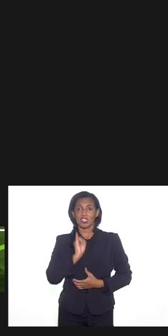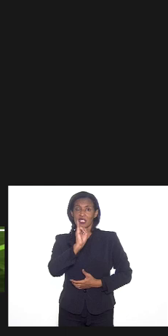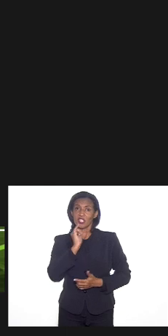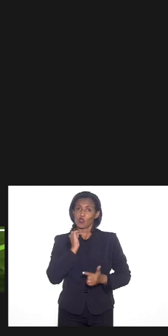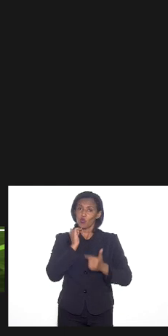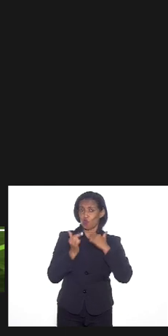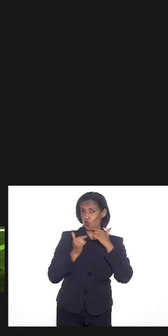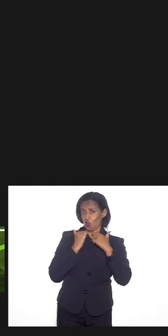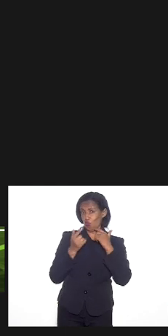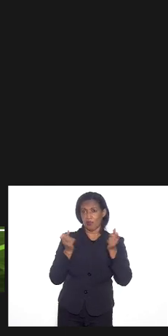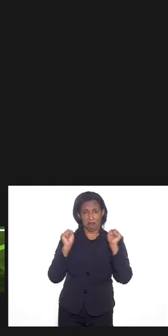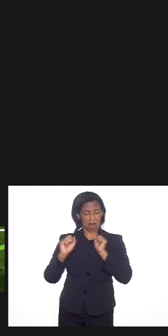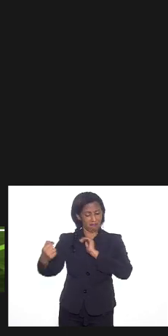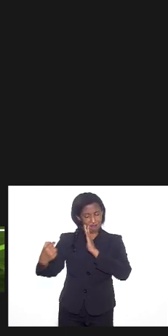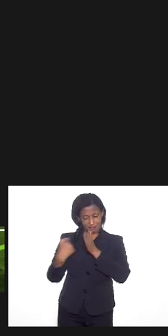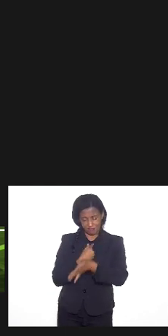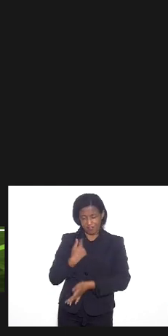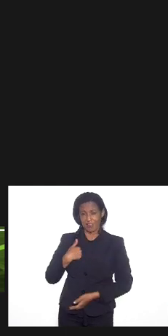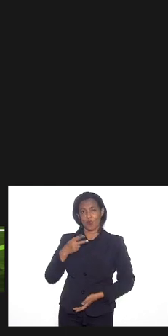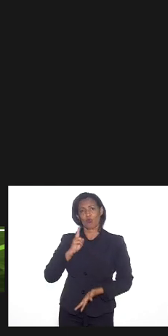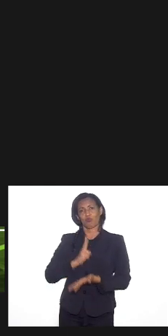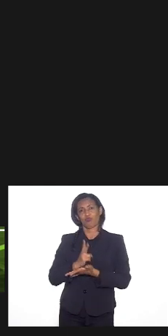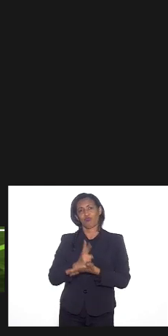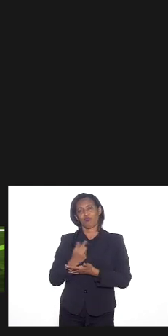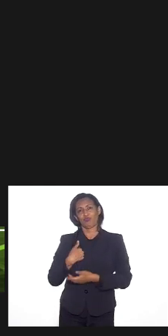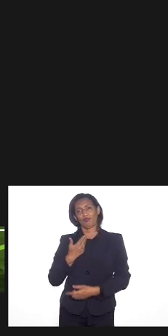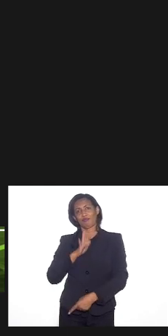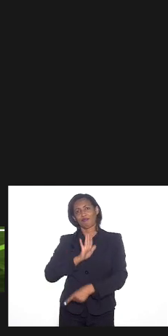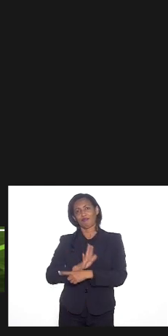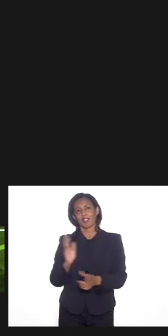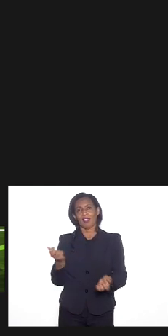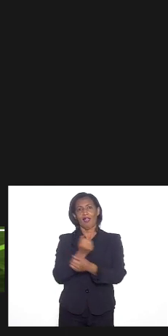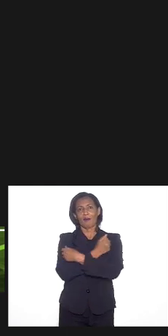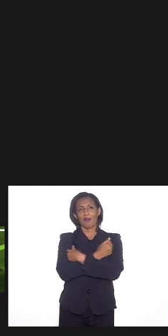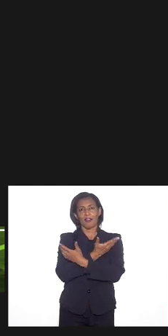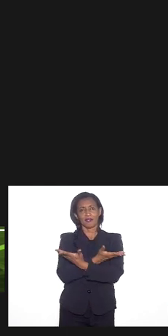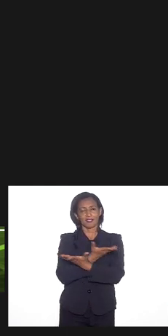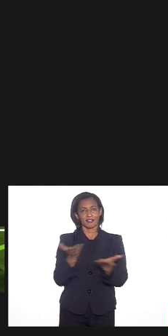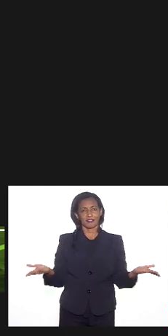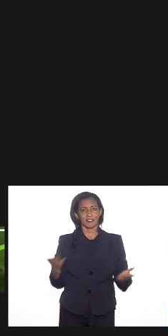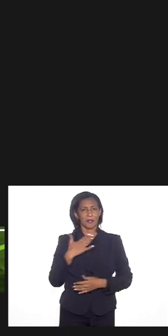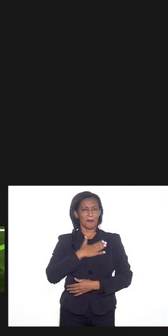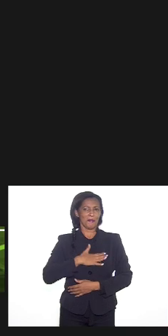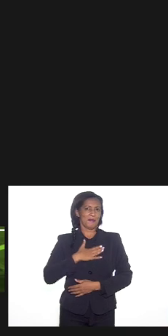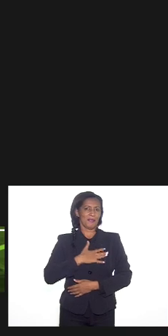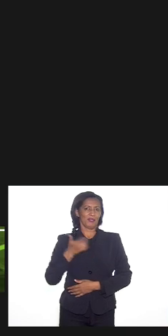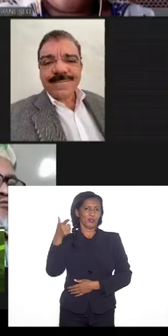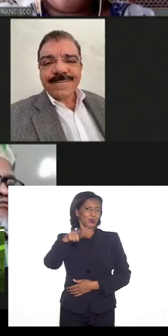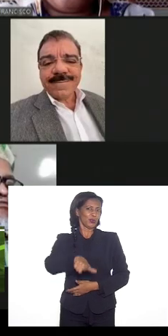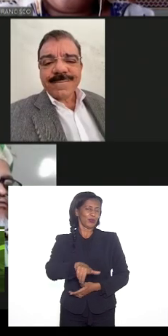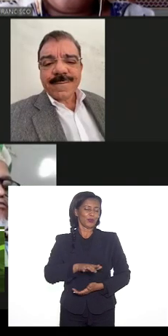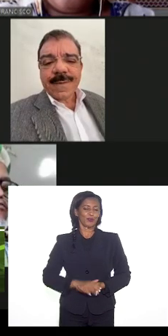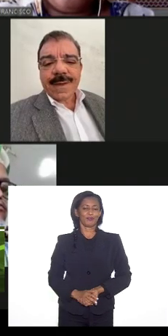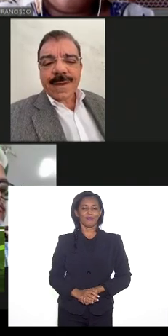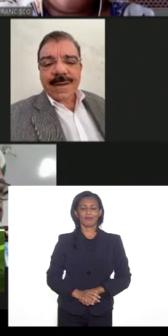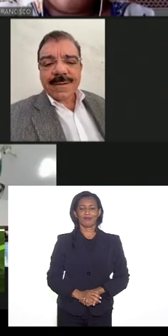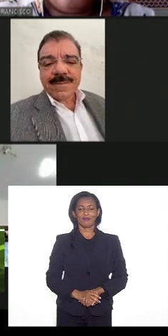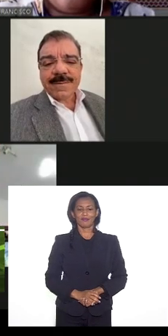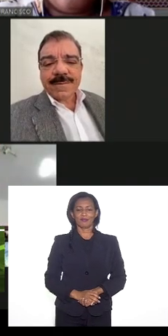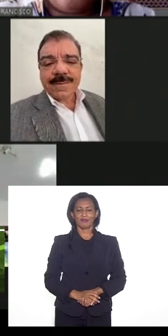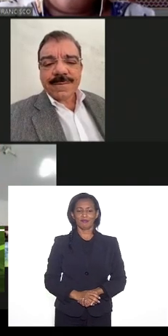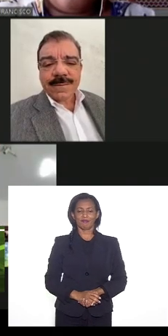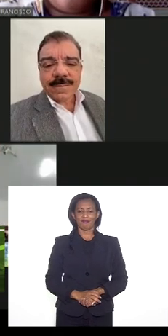dúvida a mais eu permaneço aqui pra auxiliar tá um forte abraço a todos prazer mais uma vez entendeu